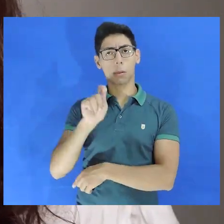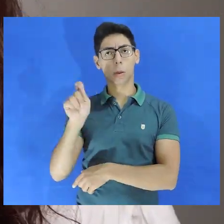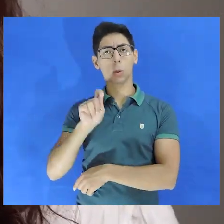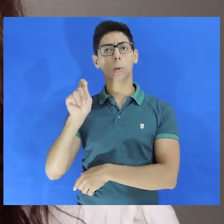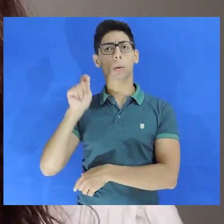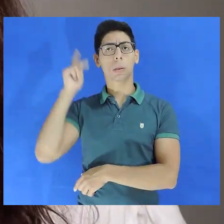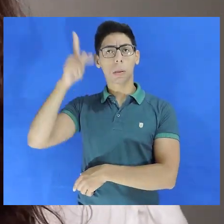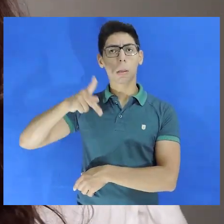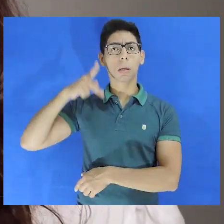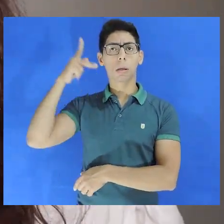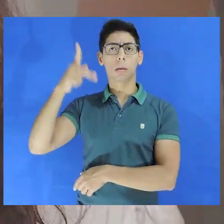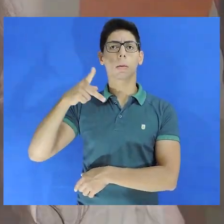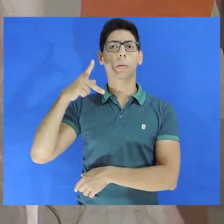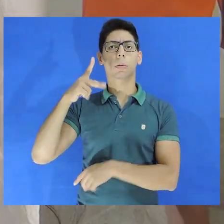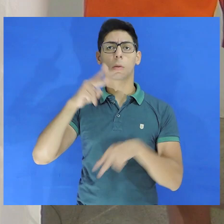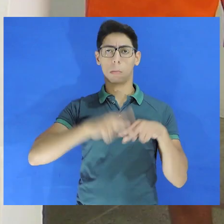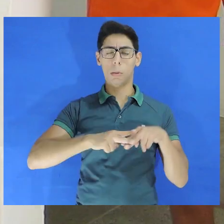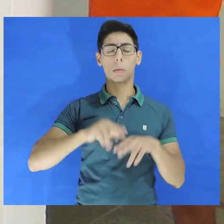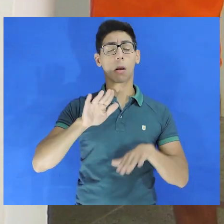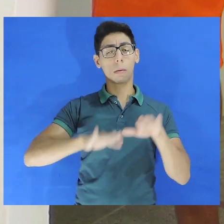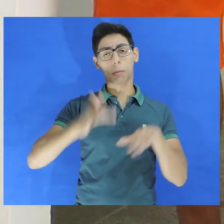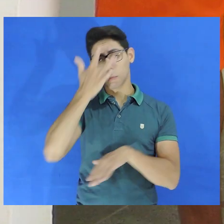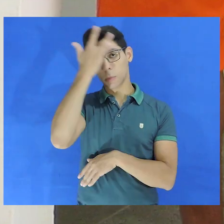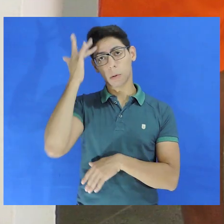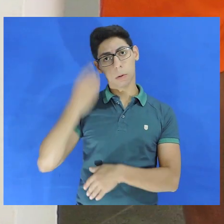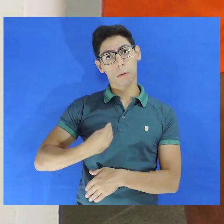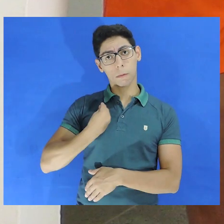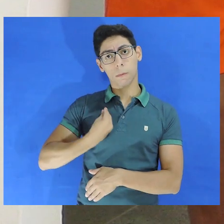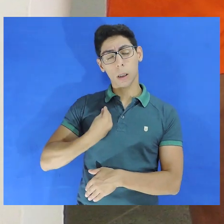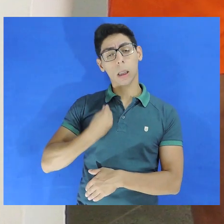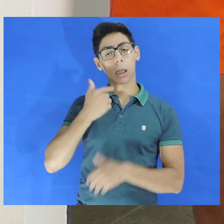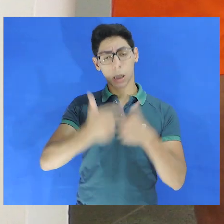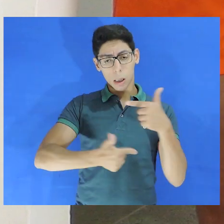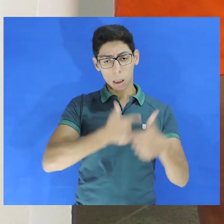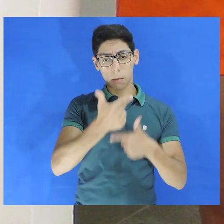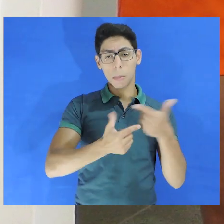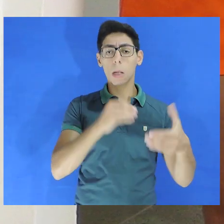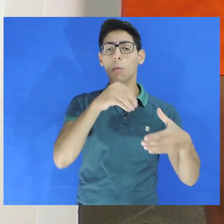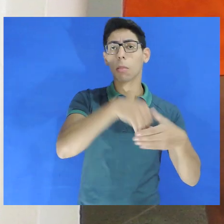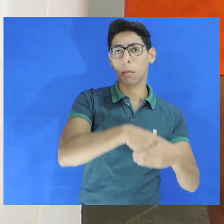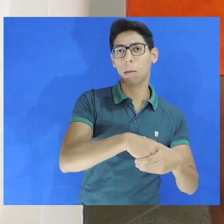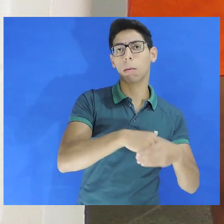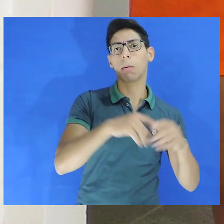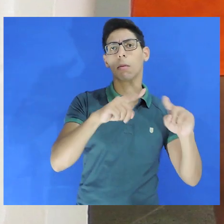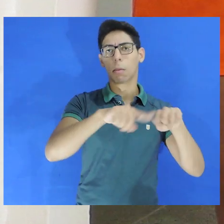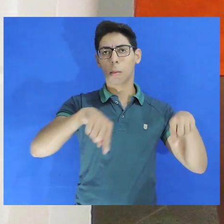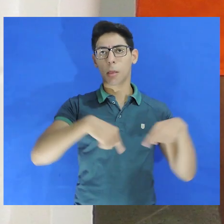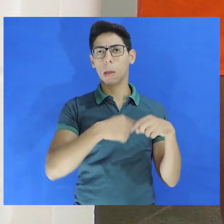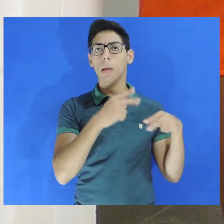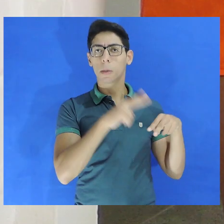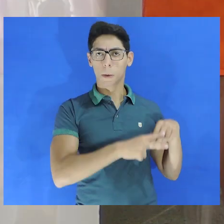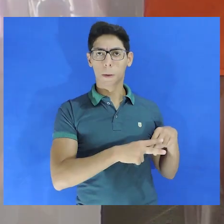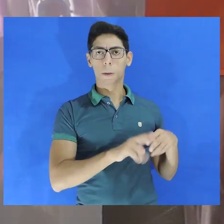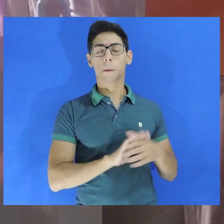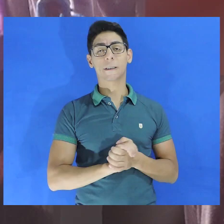sistema prisional ou sobreviventes, às vezes até mesmo por pessoas que trabalham dentro do presídio.